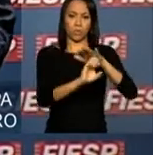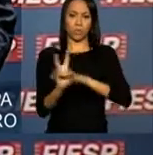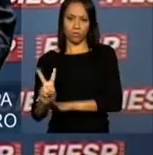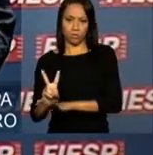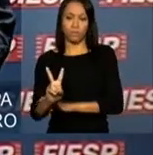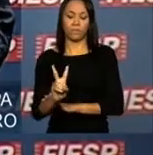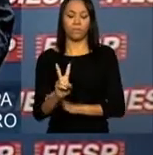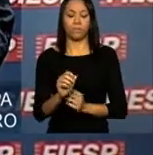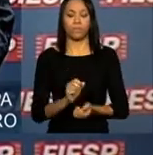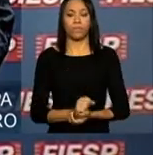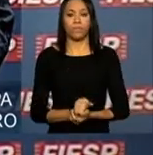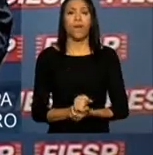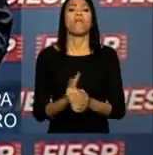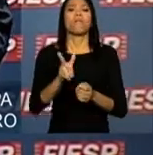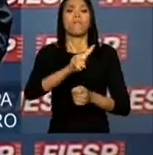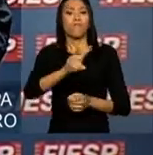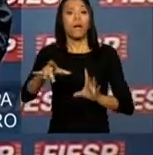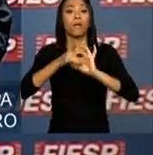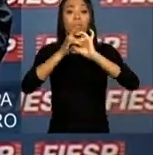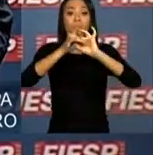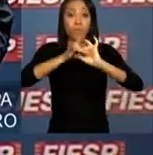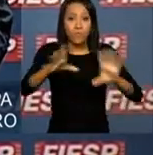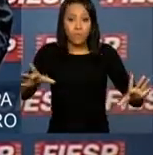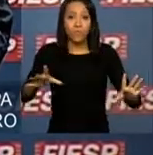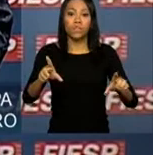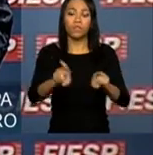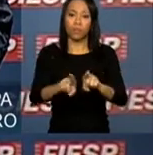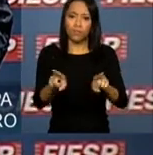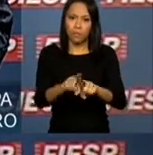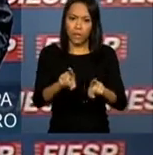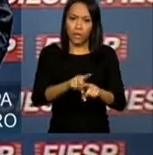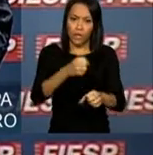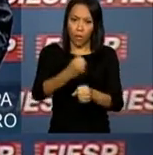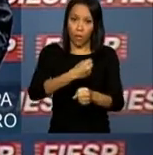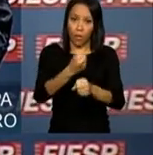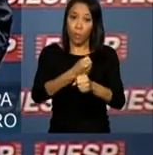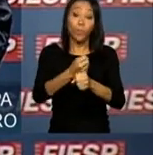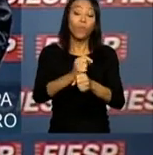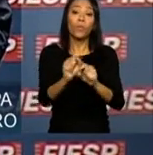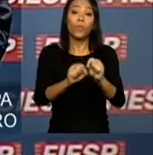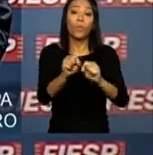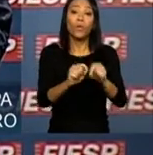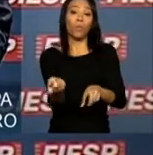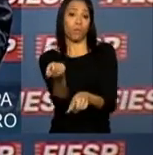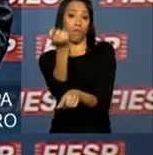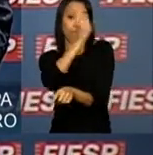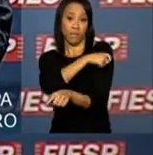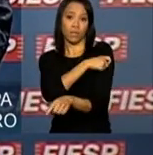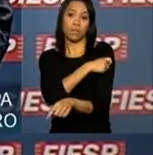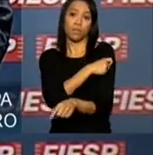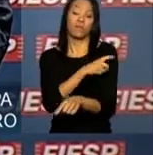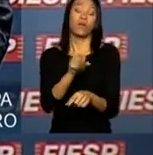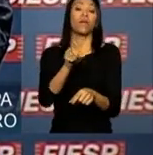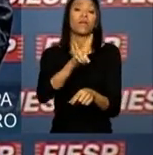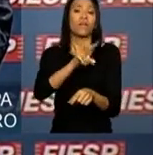permitirá a produção da inovadora vacina HEPTA, que imunizará nossas crianças